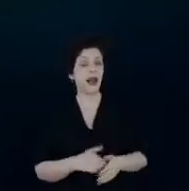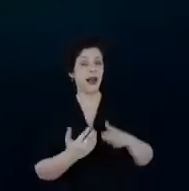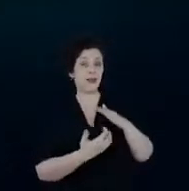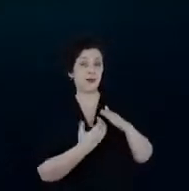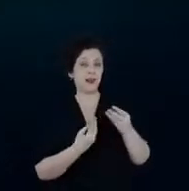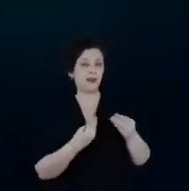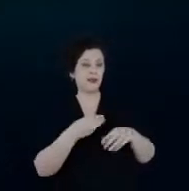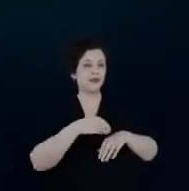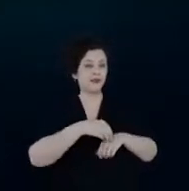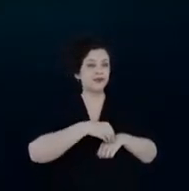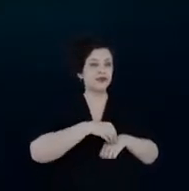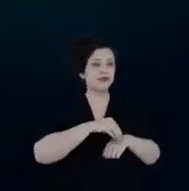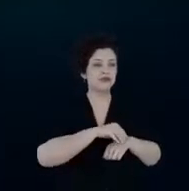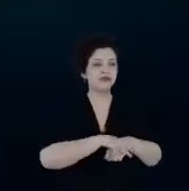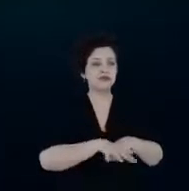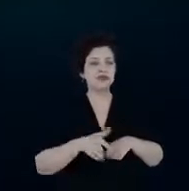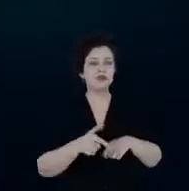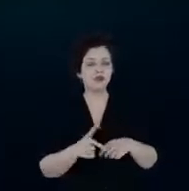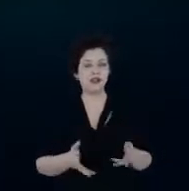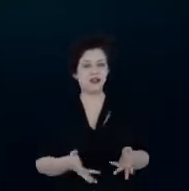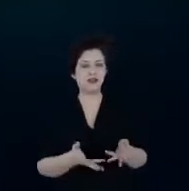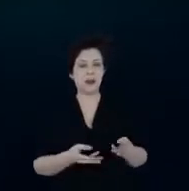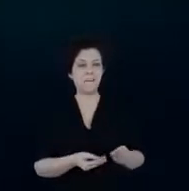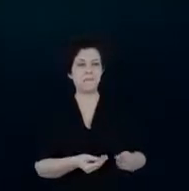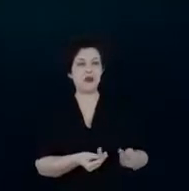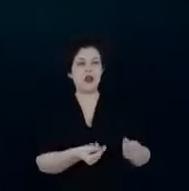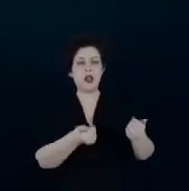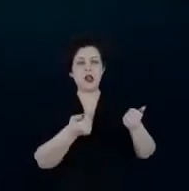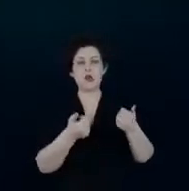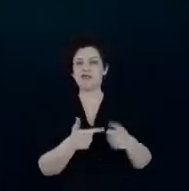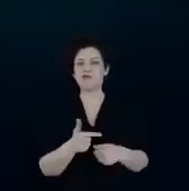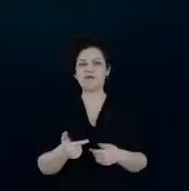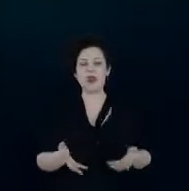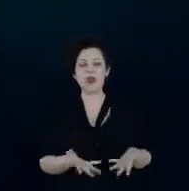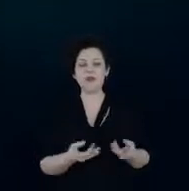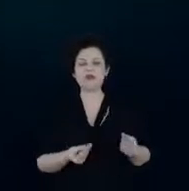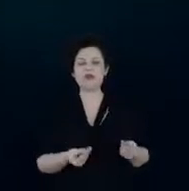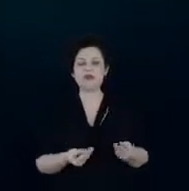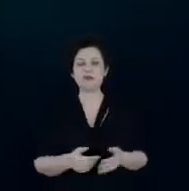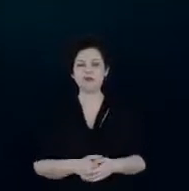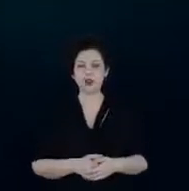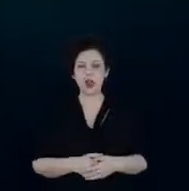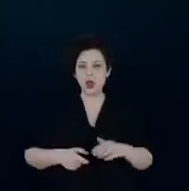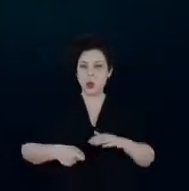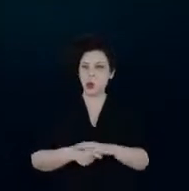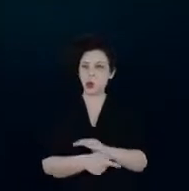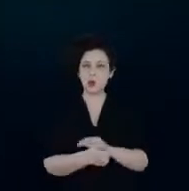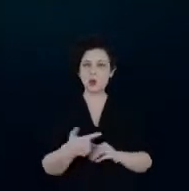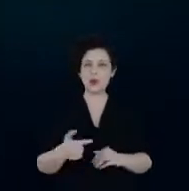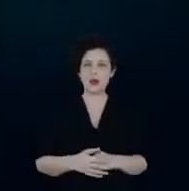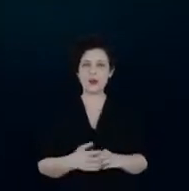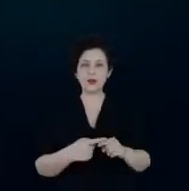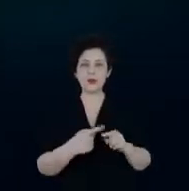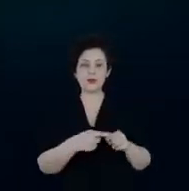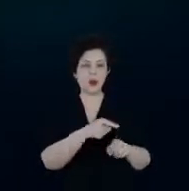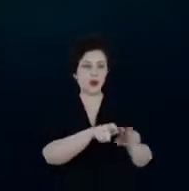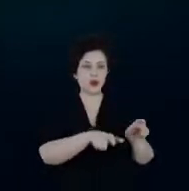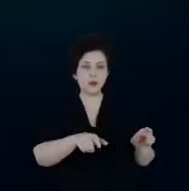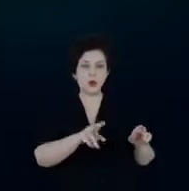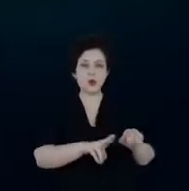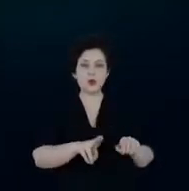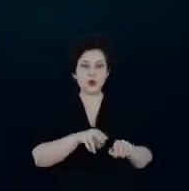incentivo para melhorar a eficiência energética. Por quê? Porque, quanto mais consumo, mais ela arrecada.